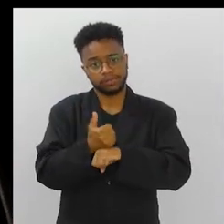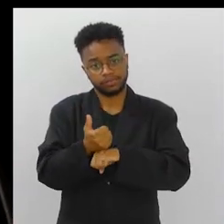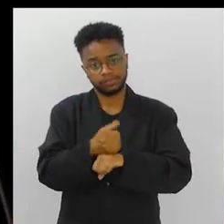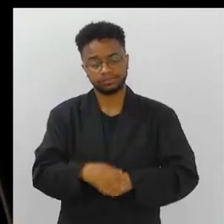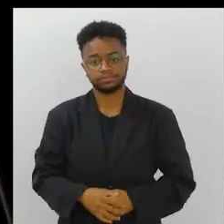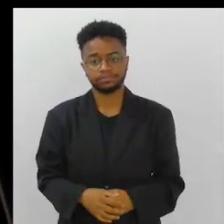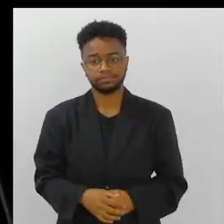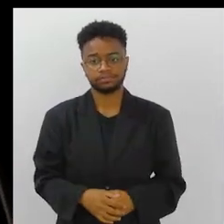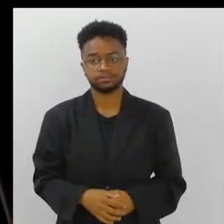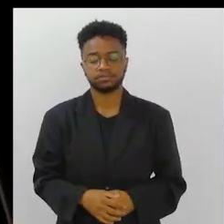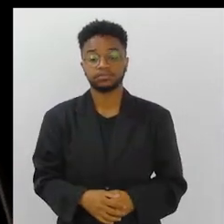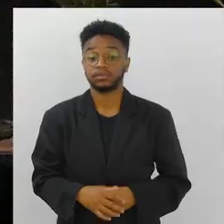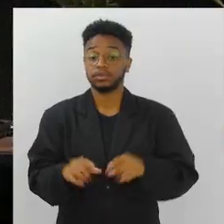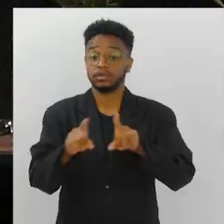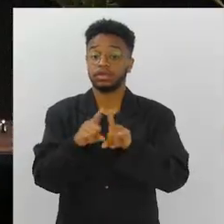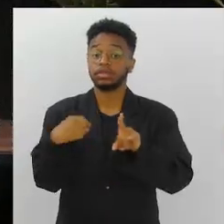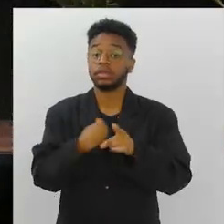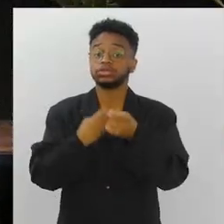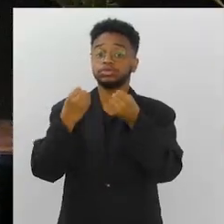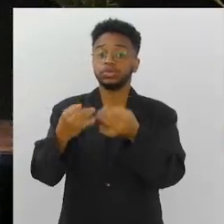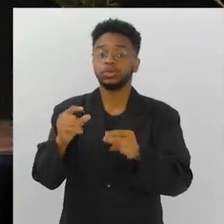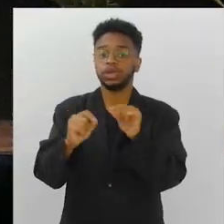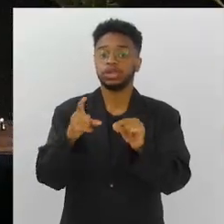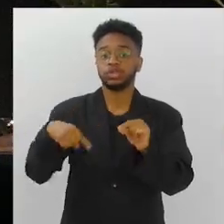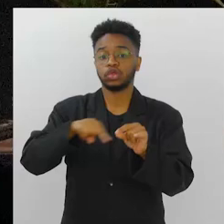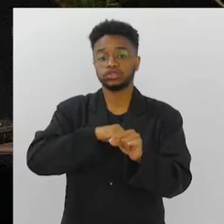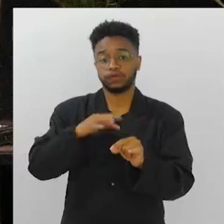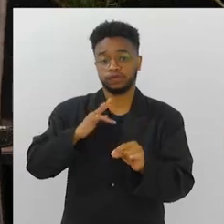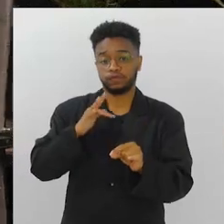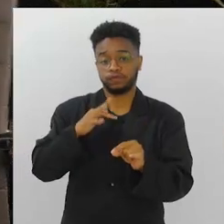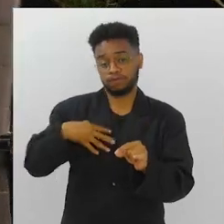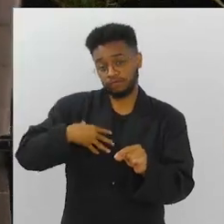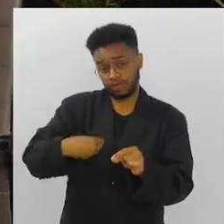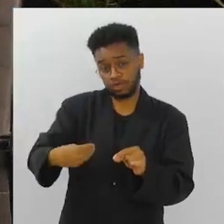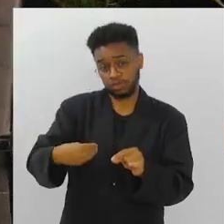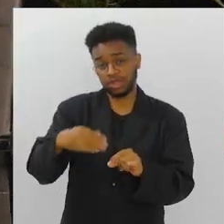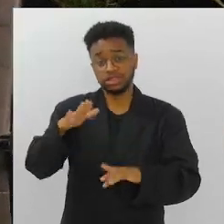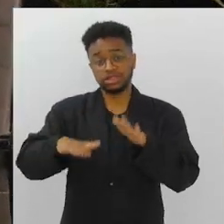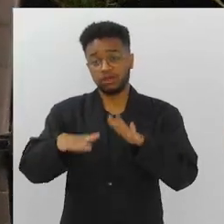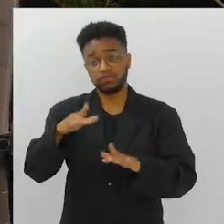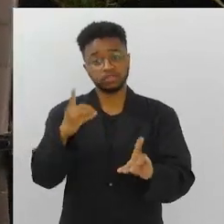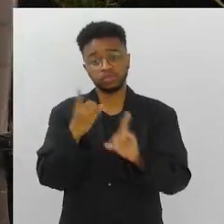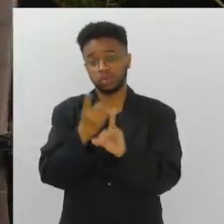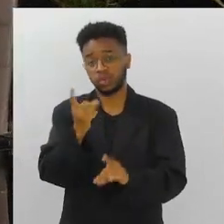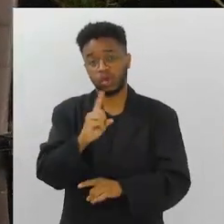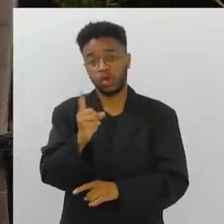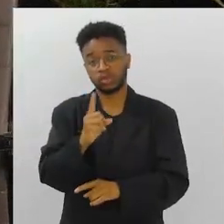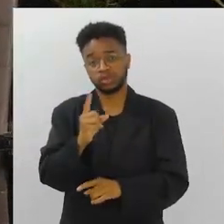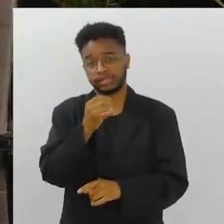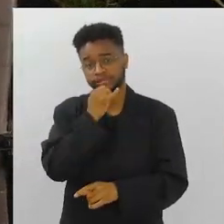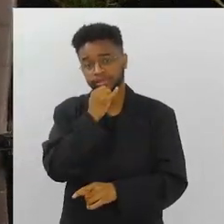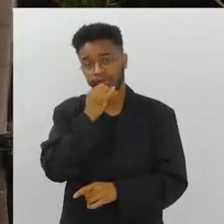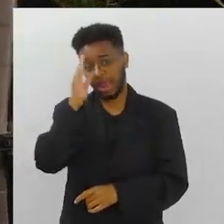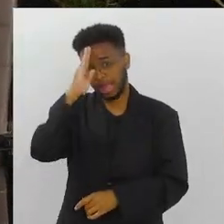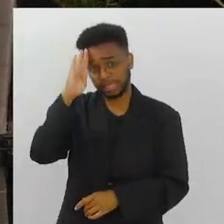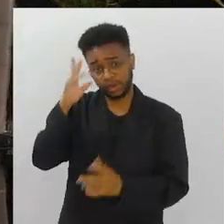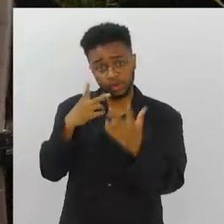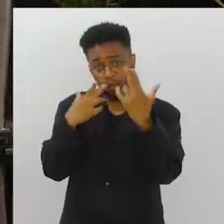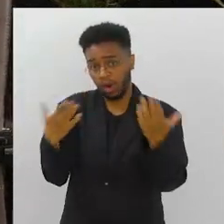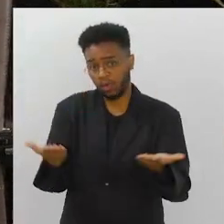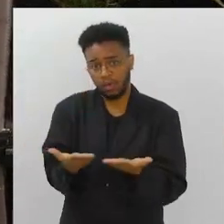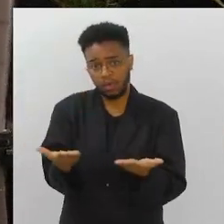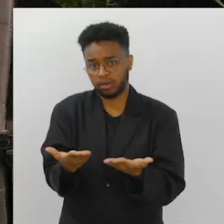profissão. A gente fala até que os nossos filhos talvez nem encontrem a realidade, por exemplo,